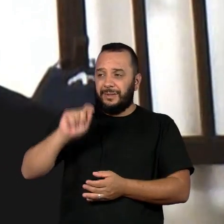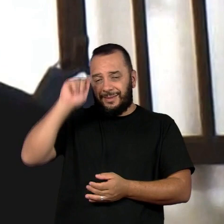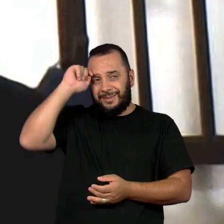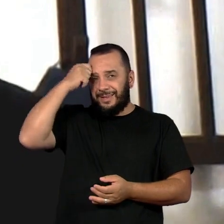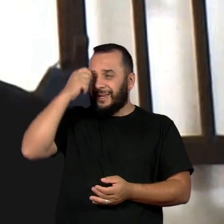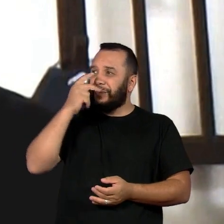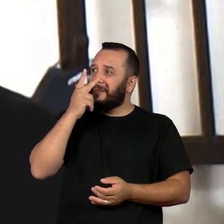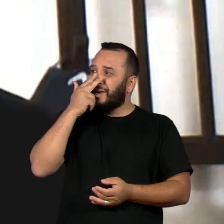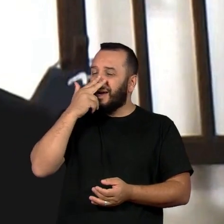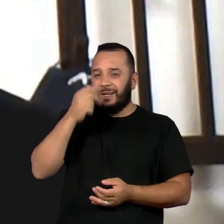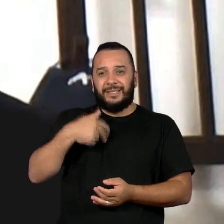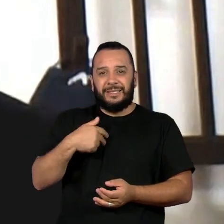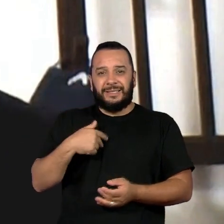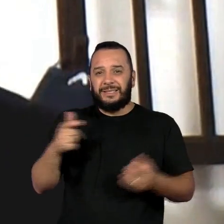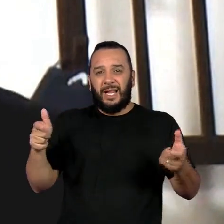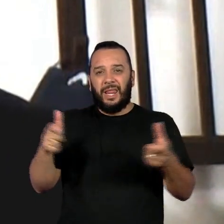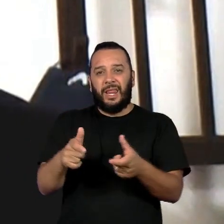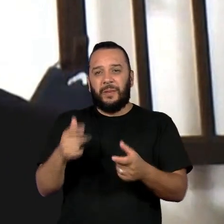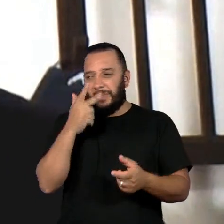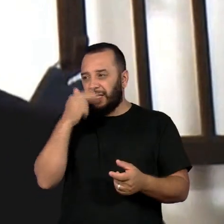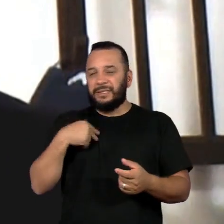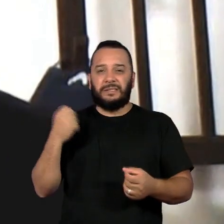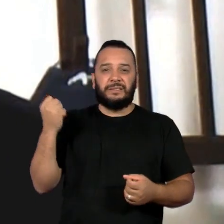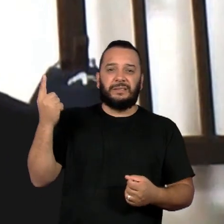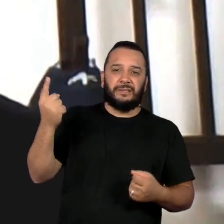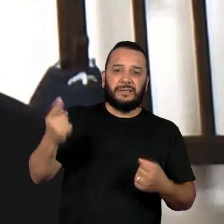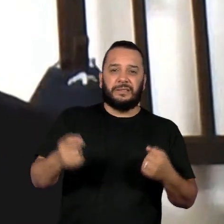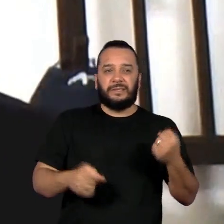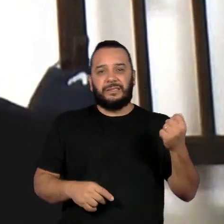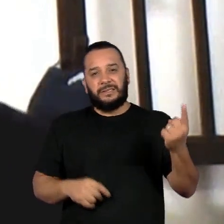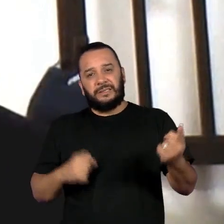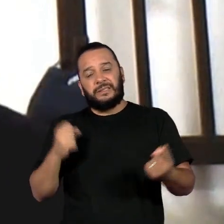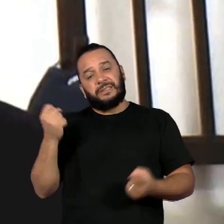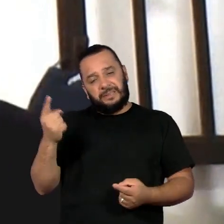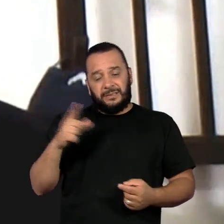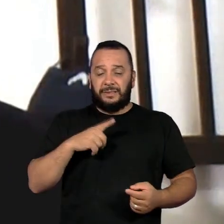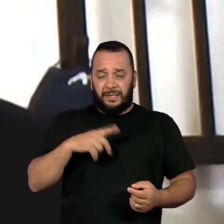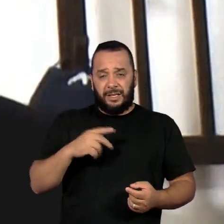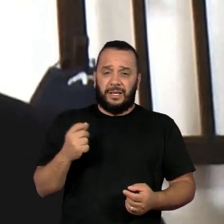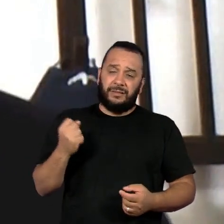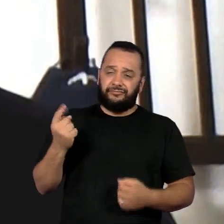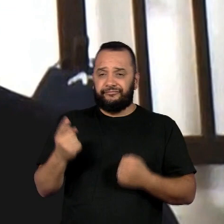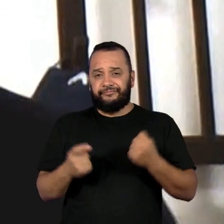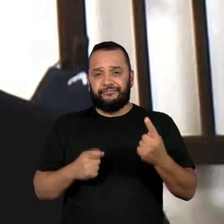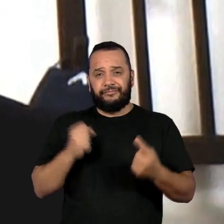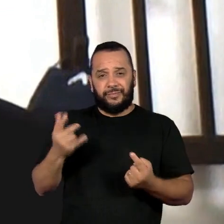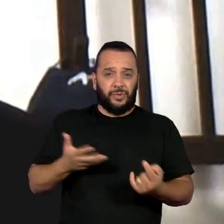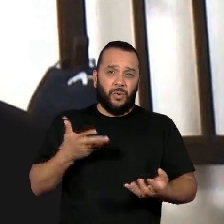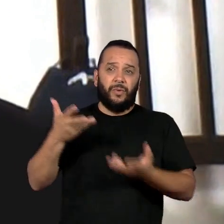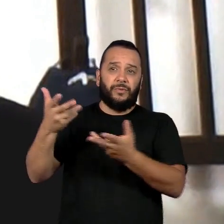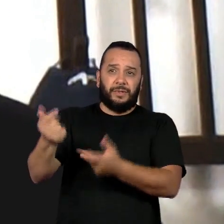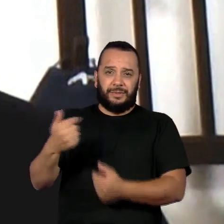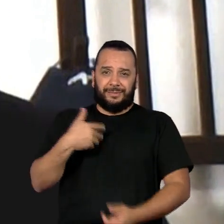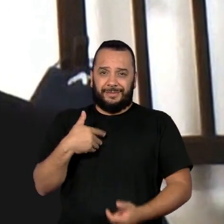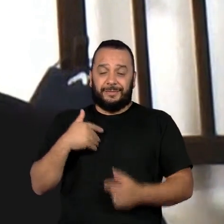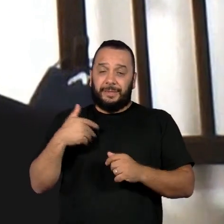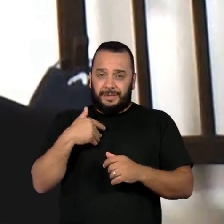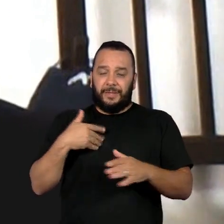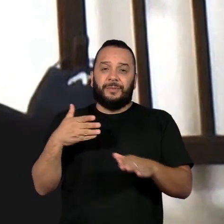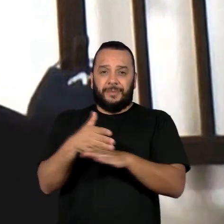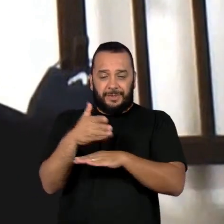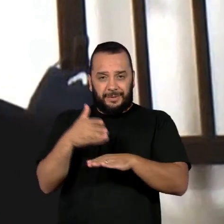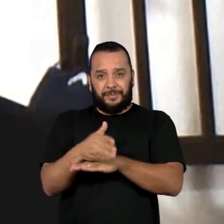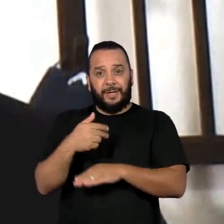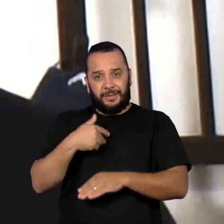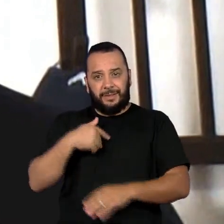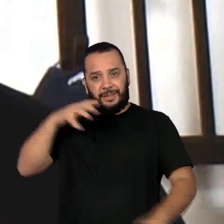reduzidos, apesar de estar tendo alguns convites aqui e ali. E eu tenho participado de algum desses